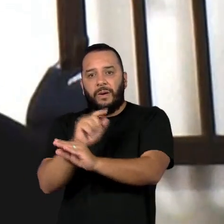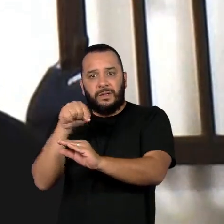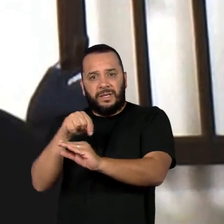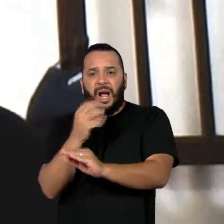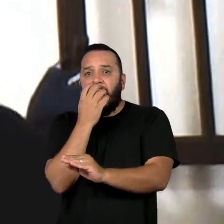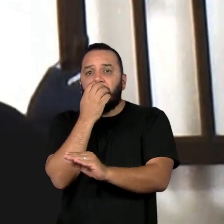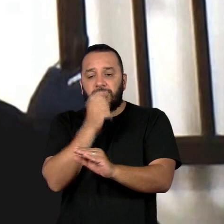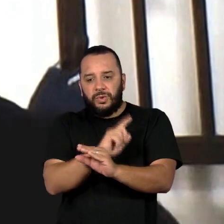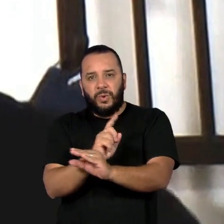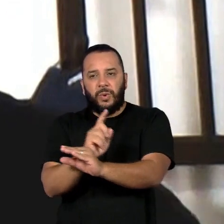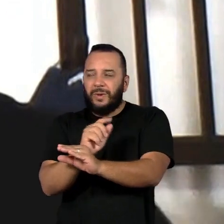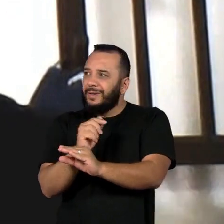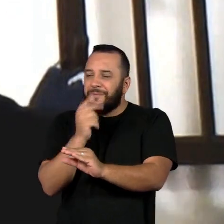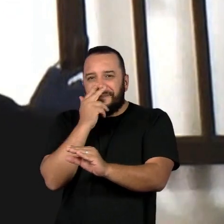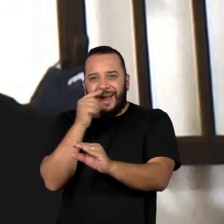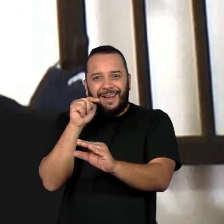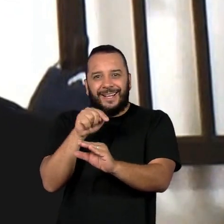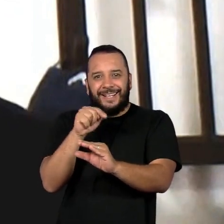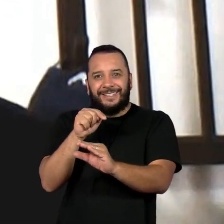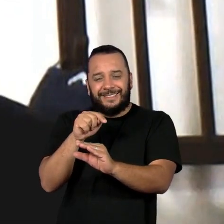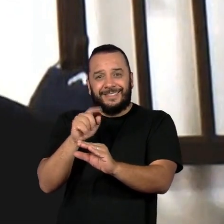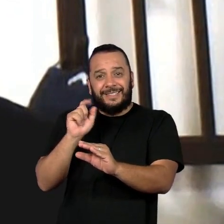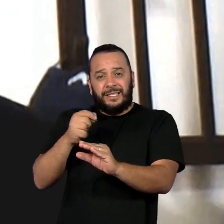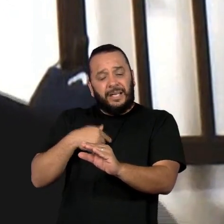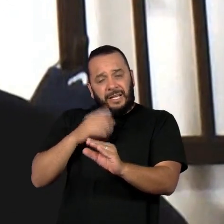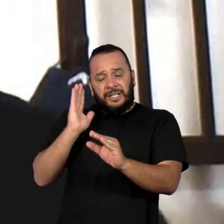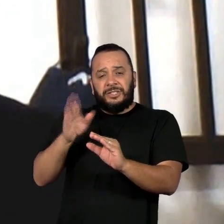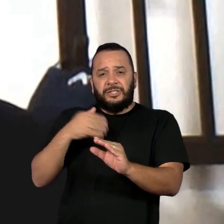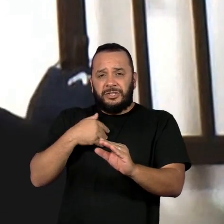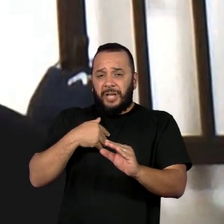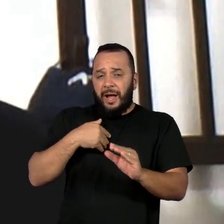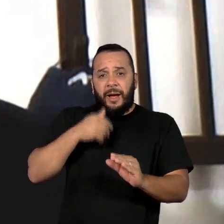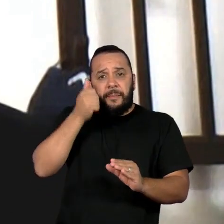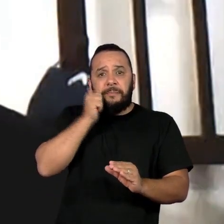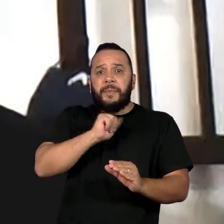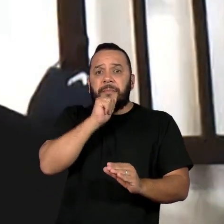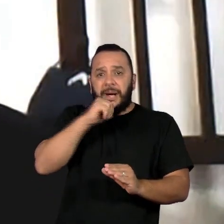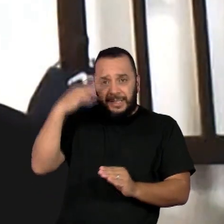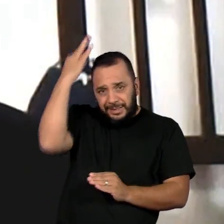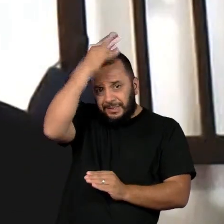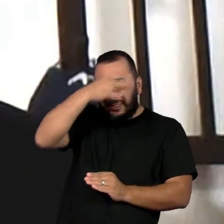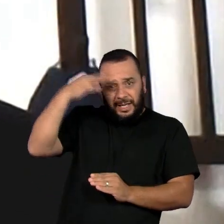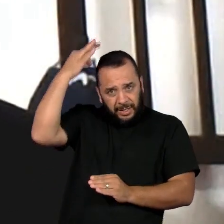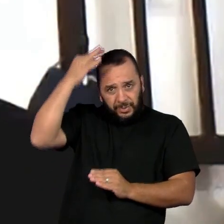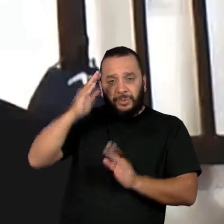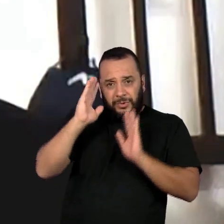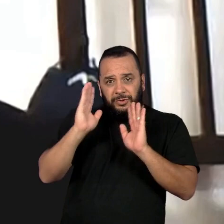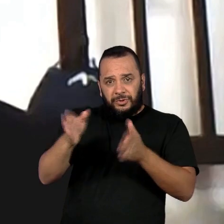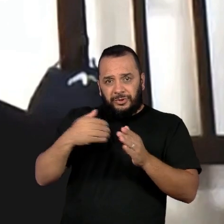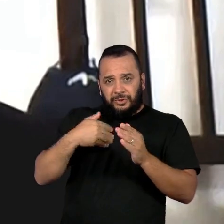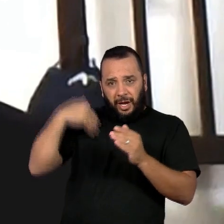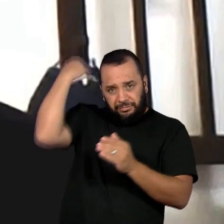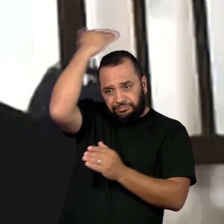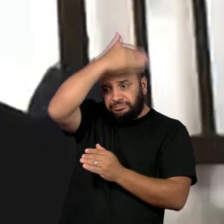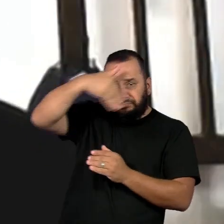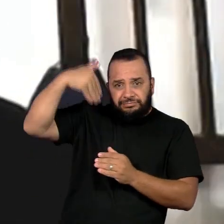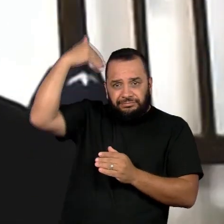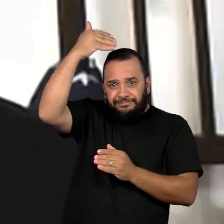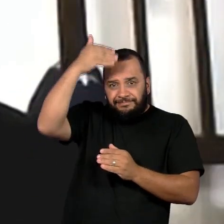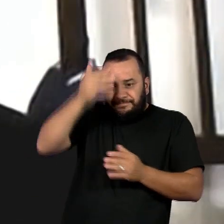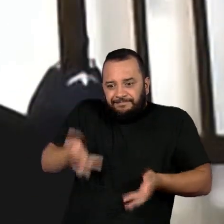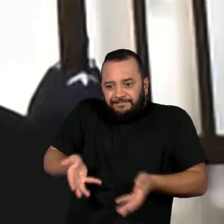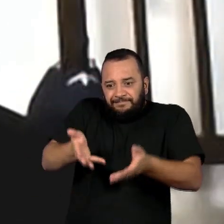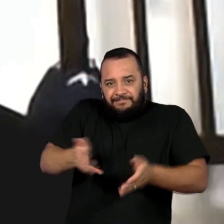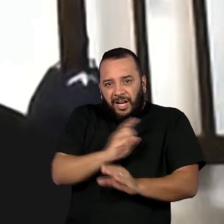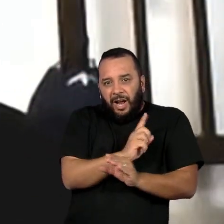mística enviada por uma mãe de santo do bairro. E, através desse personagem, eu faço um retrato da periferia dos